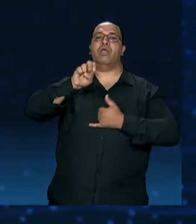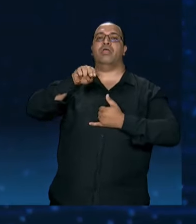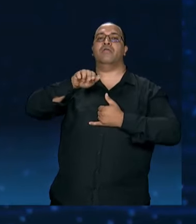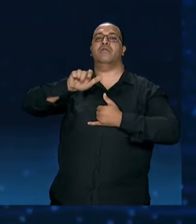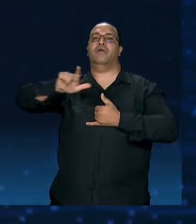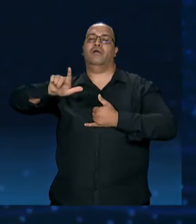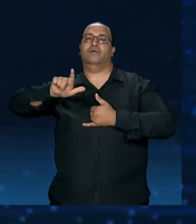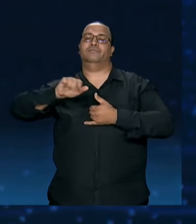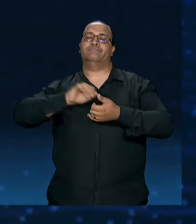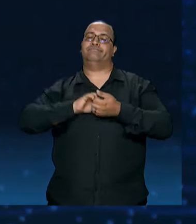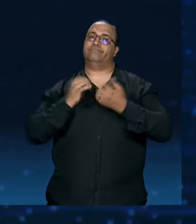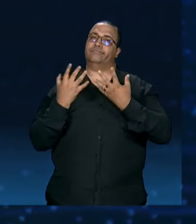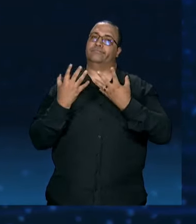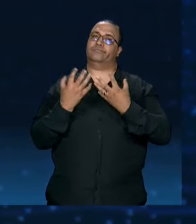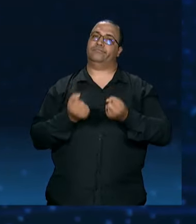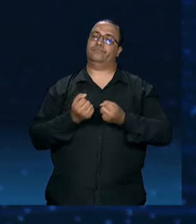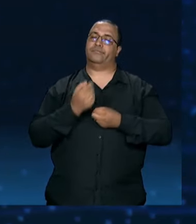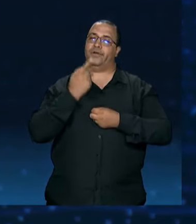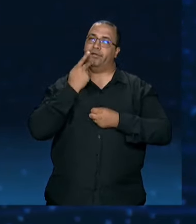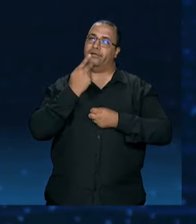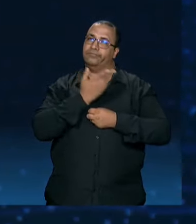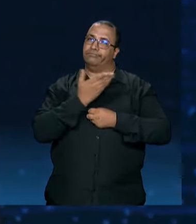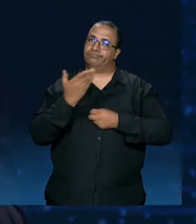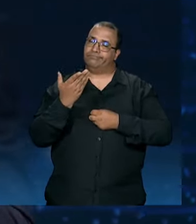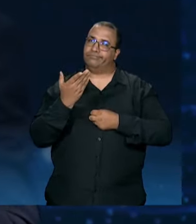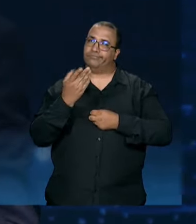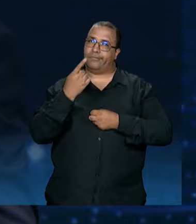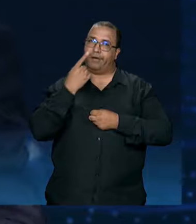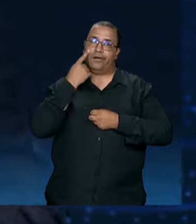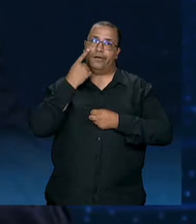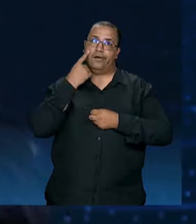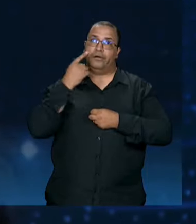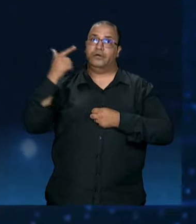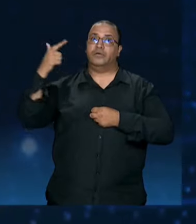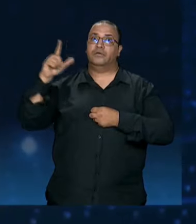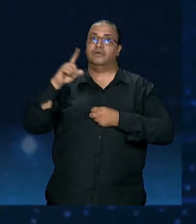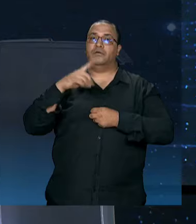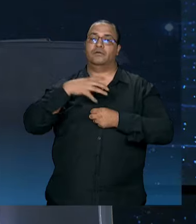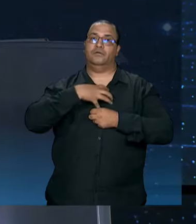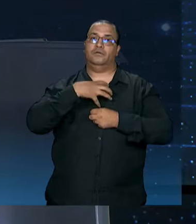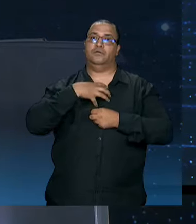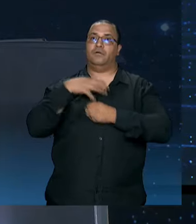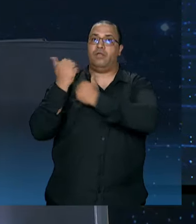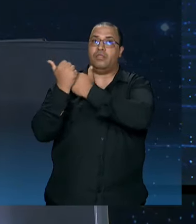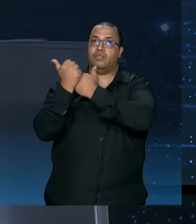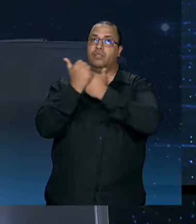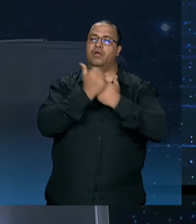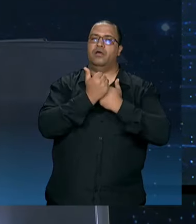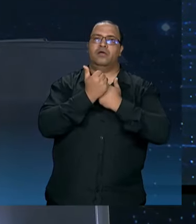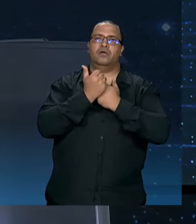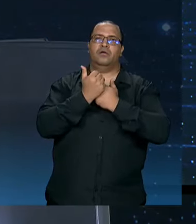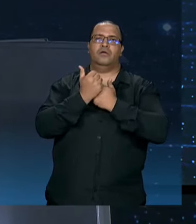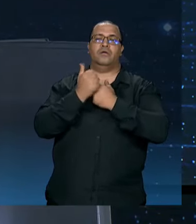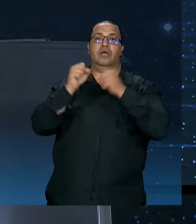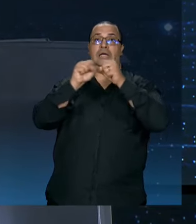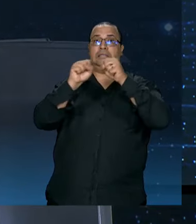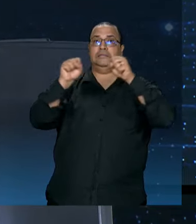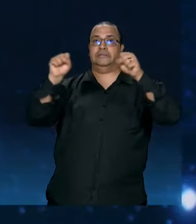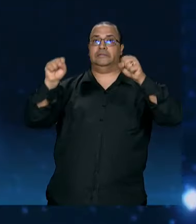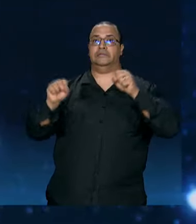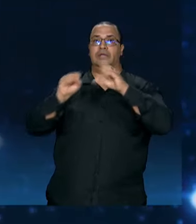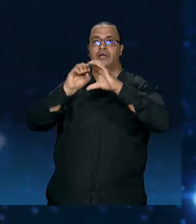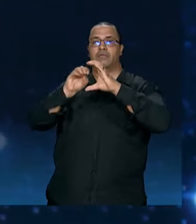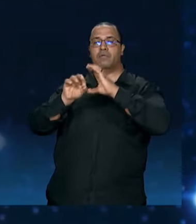confirmo, eu assumo isso que eu estou falando para vocês. Inclusive, sistema semáforo, eu estou fazendo uma substituição, colocando o sistema semáforo inteligente.